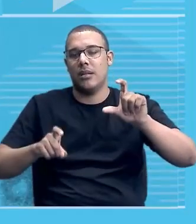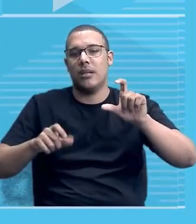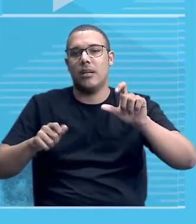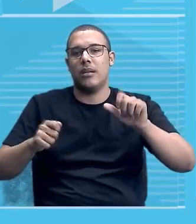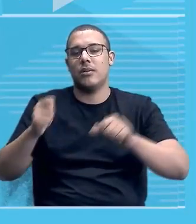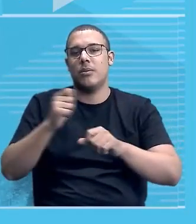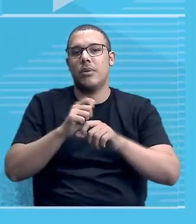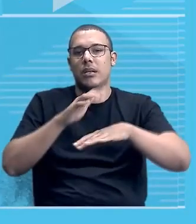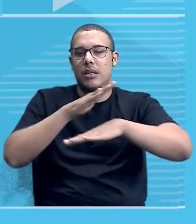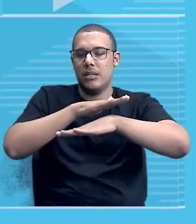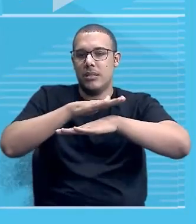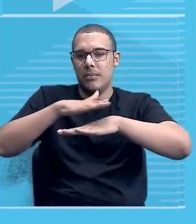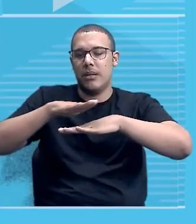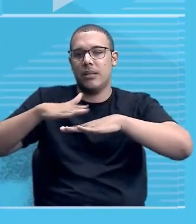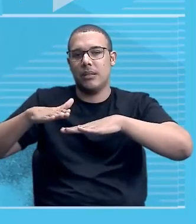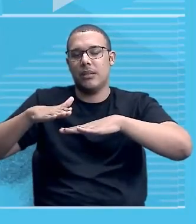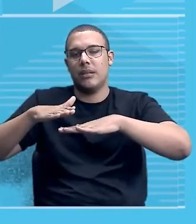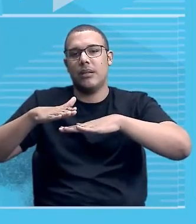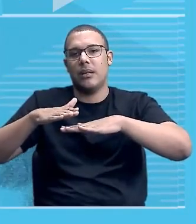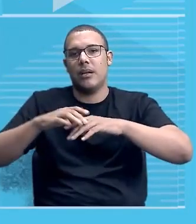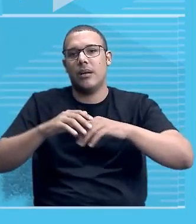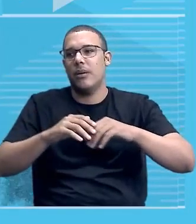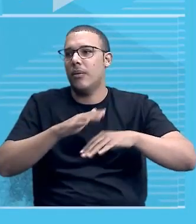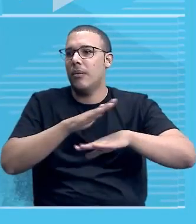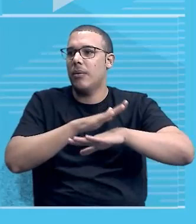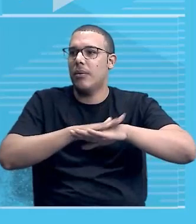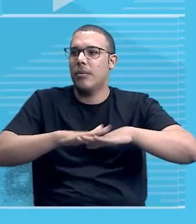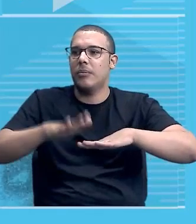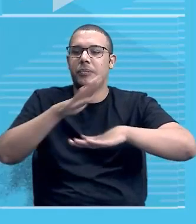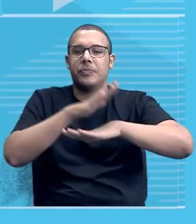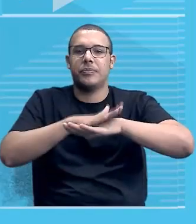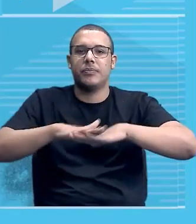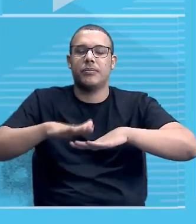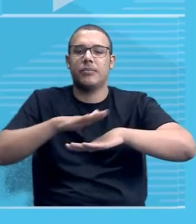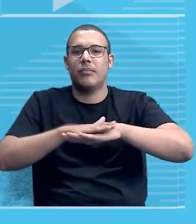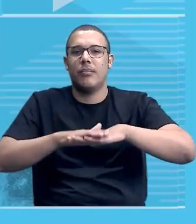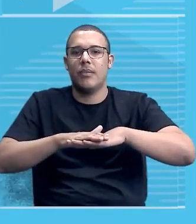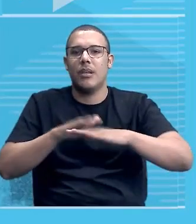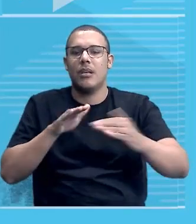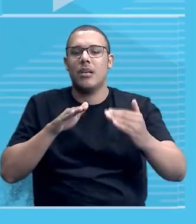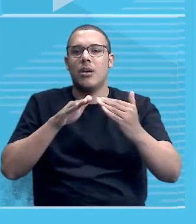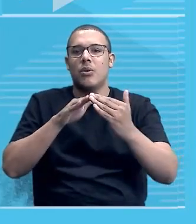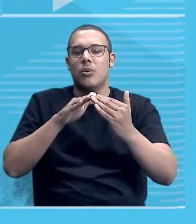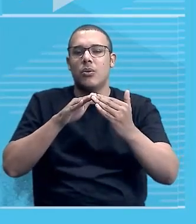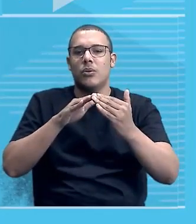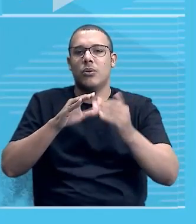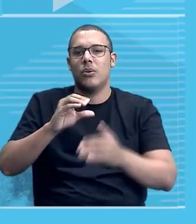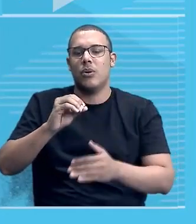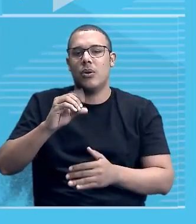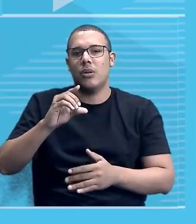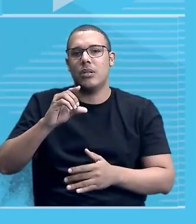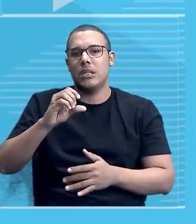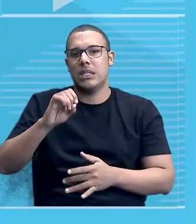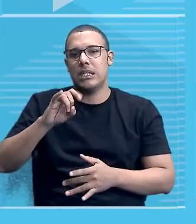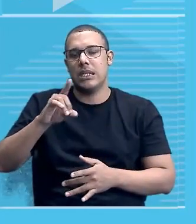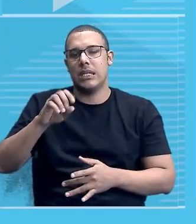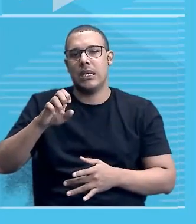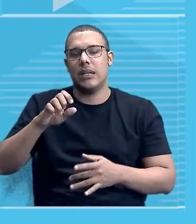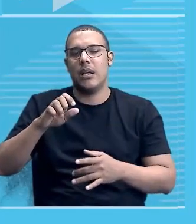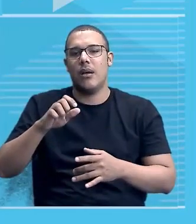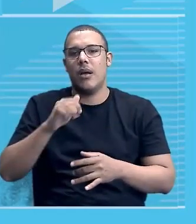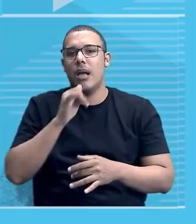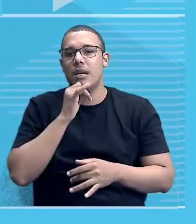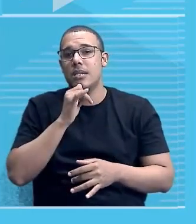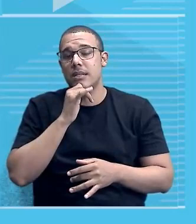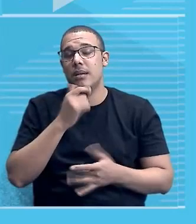Madagascar e transformá-lo em um Estado civilizado aos moldes ocidentais, tomando como referência a Inglaterra,